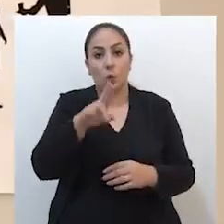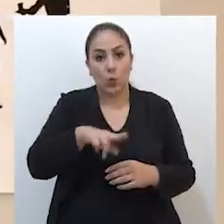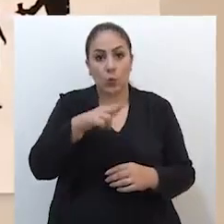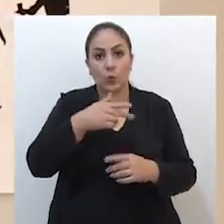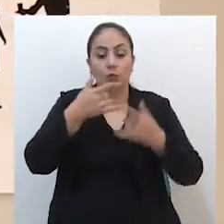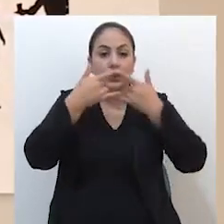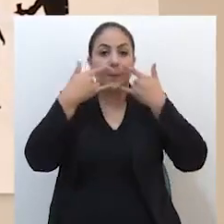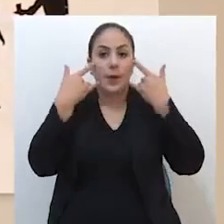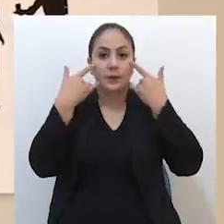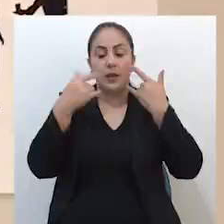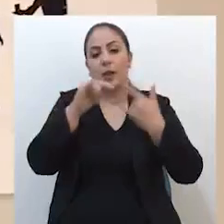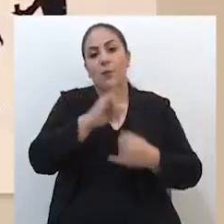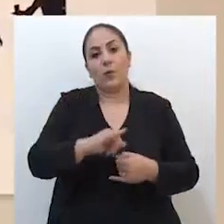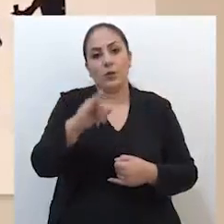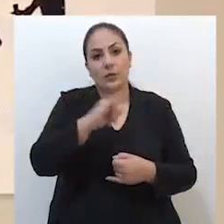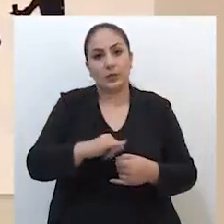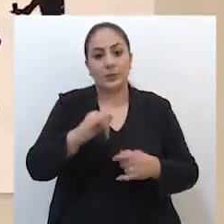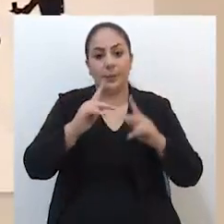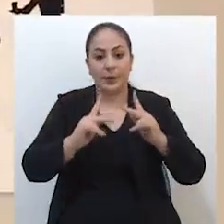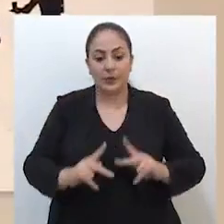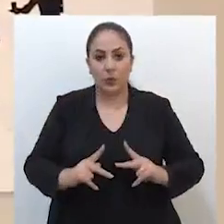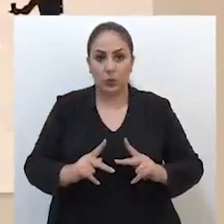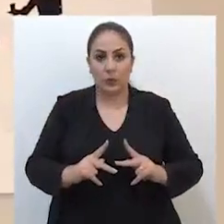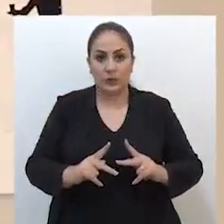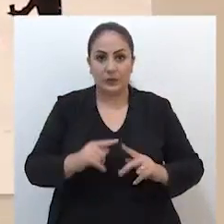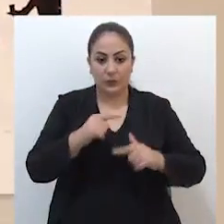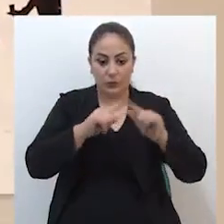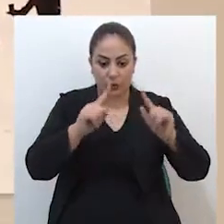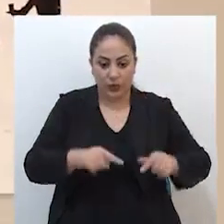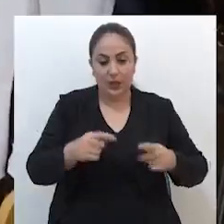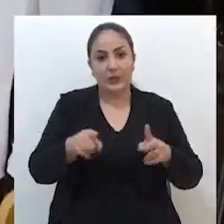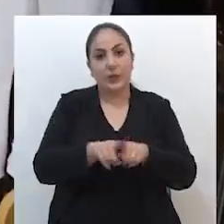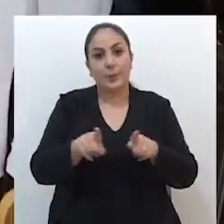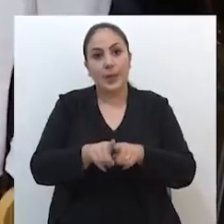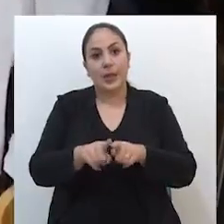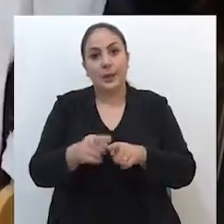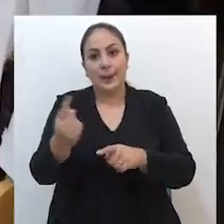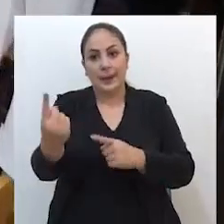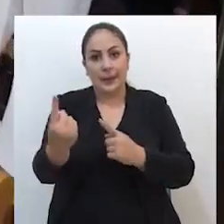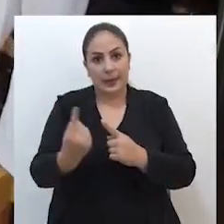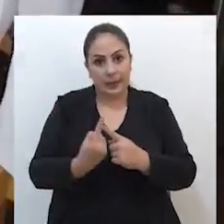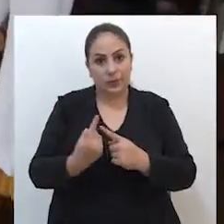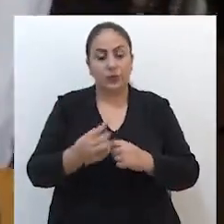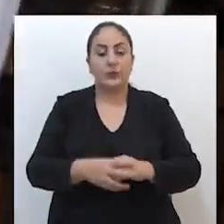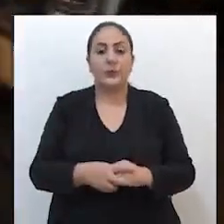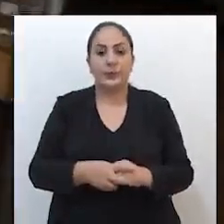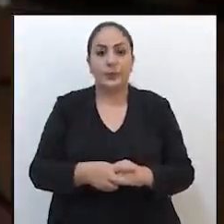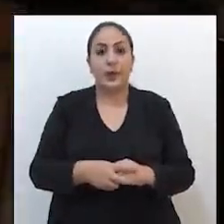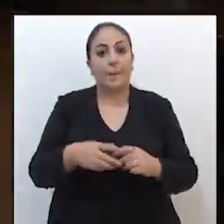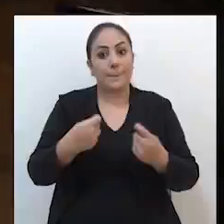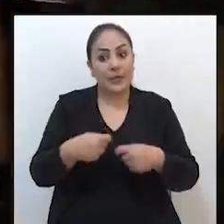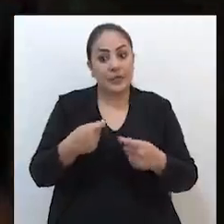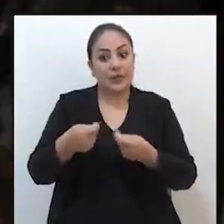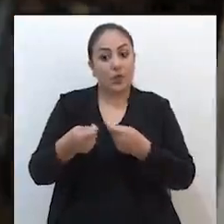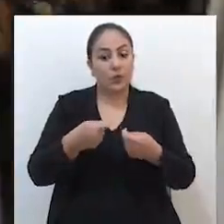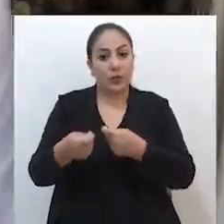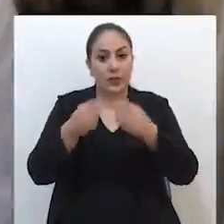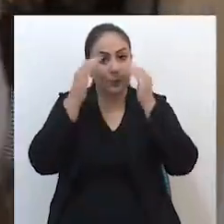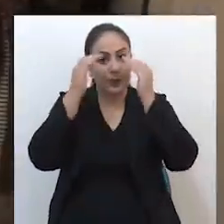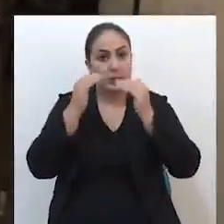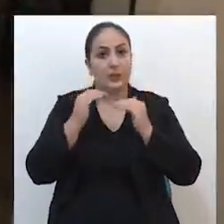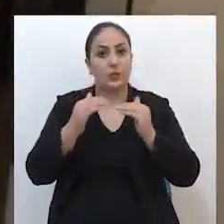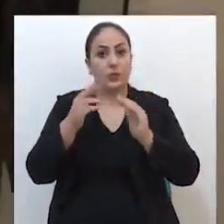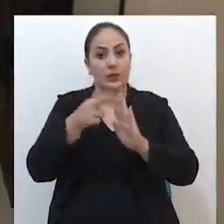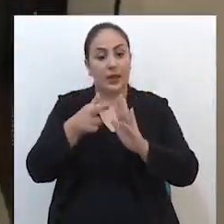O uso de máscaras é obrigatório para clientes e funcionários. O acesso dos clientes deve ser controlado para respeitar a